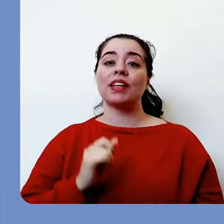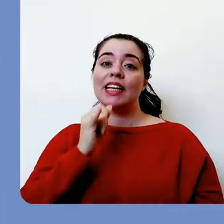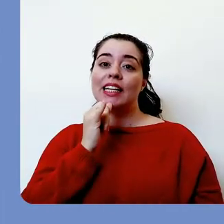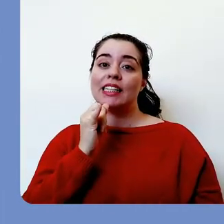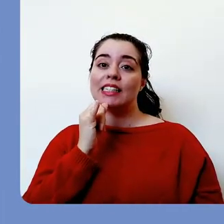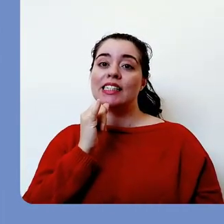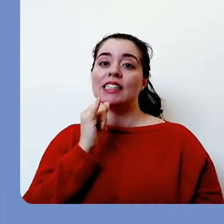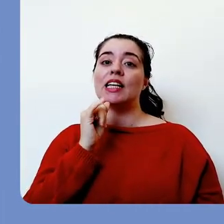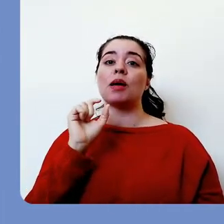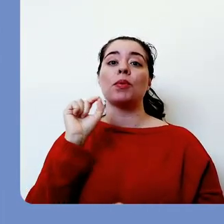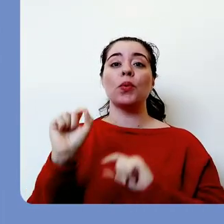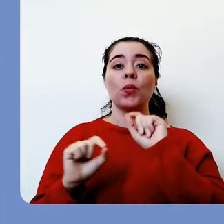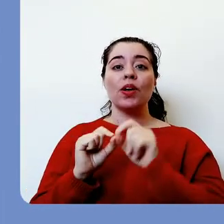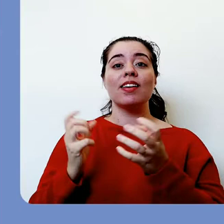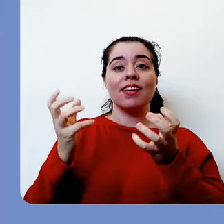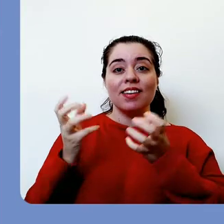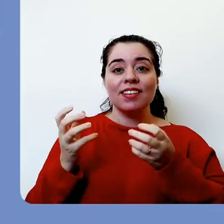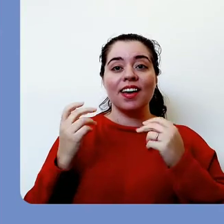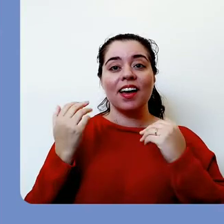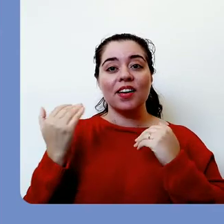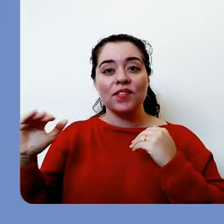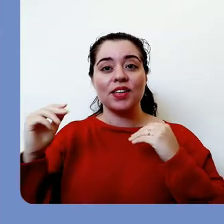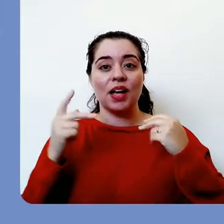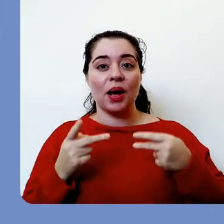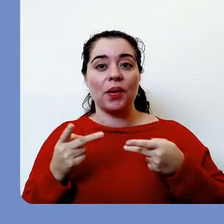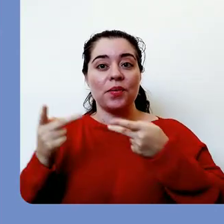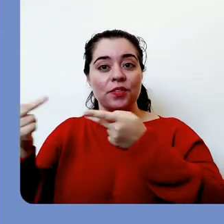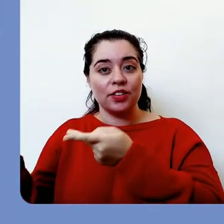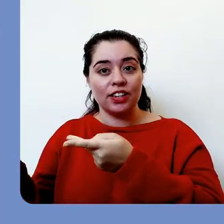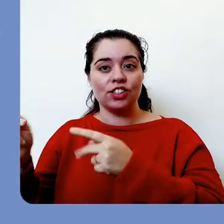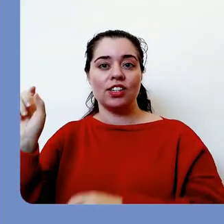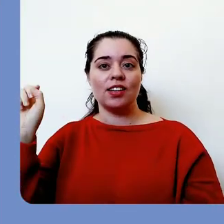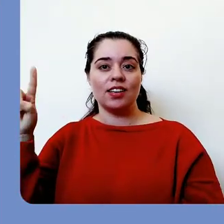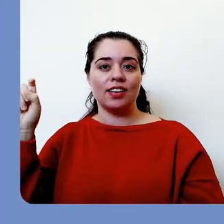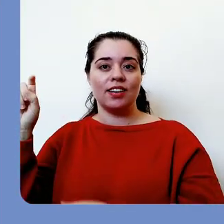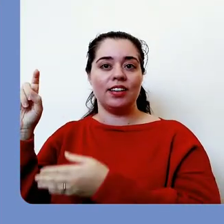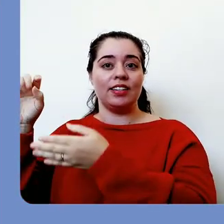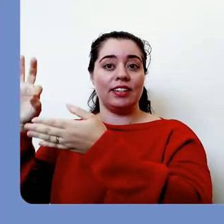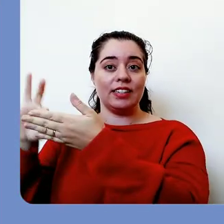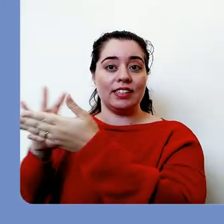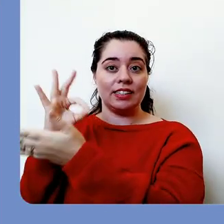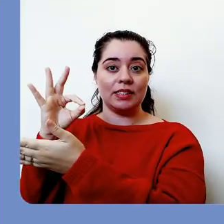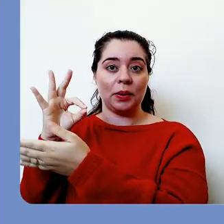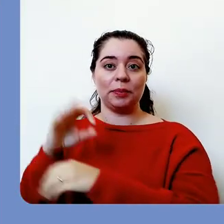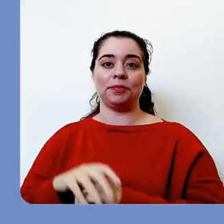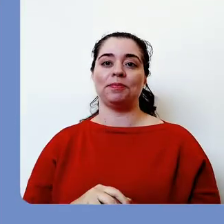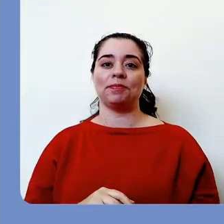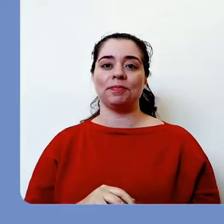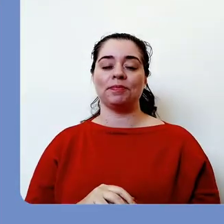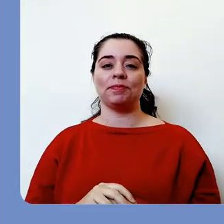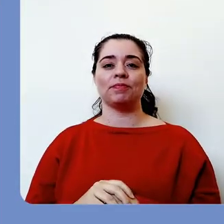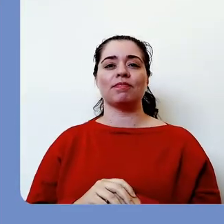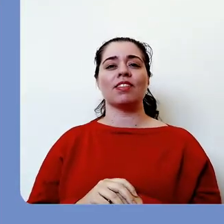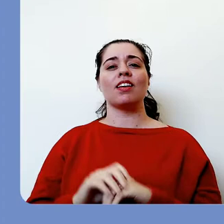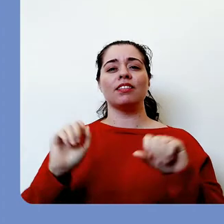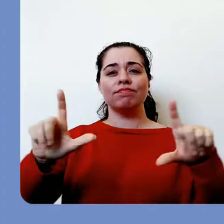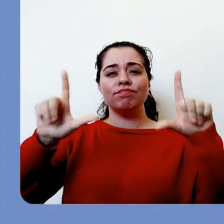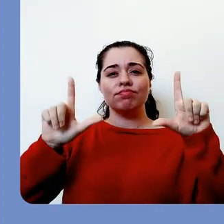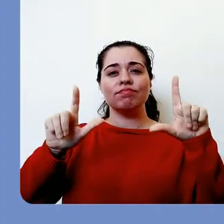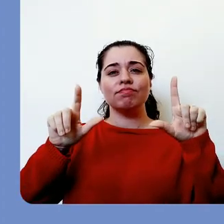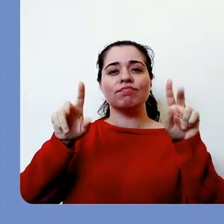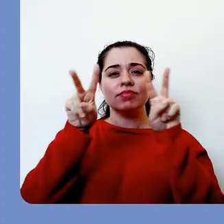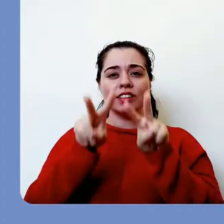que você deseja enviar convites, clique em Inscrições e você vai